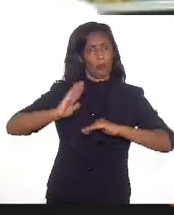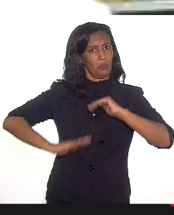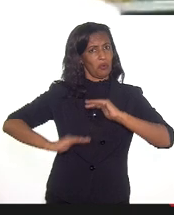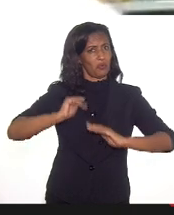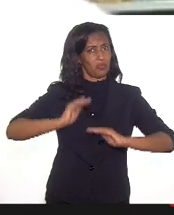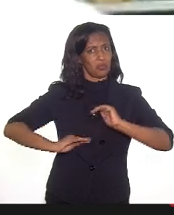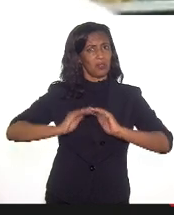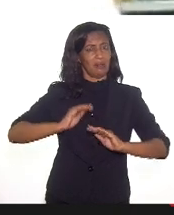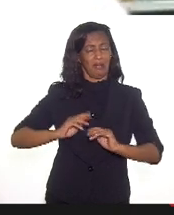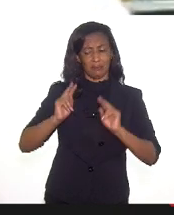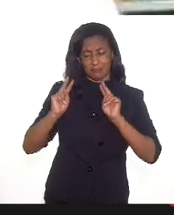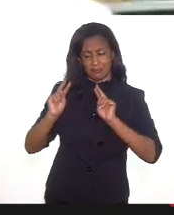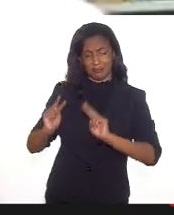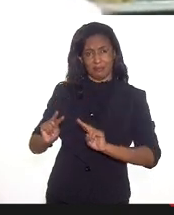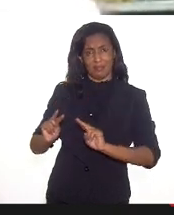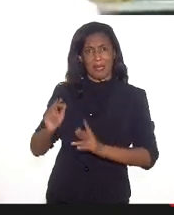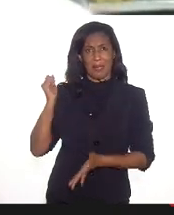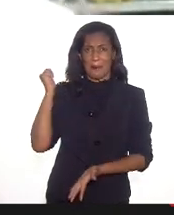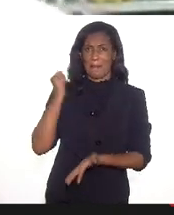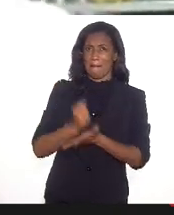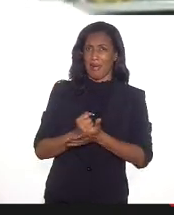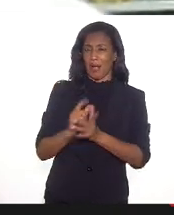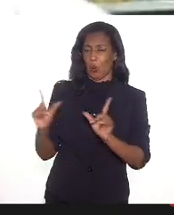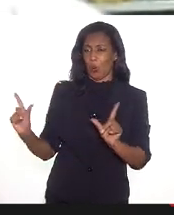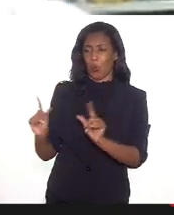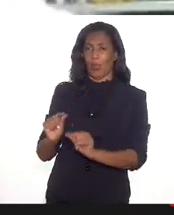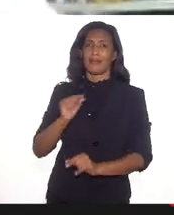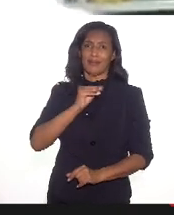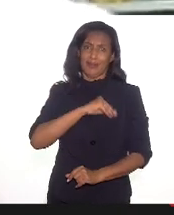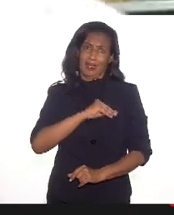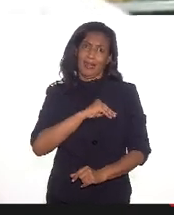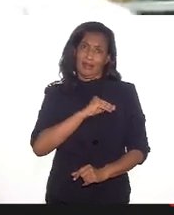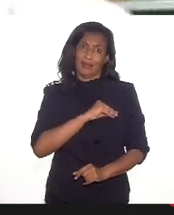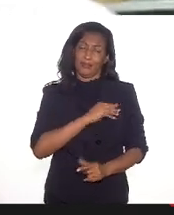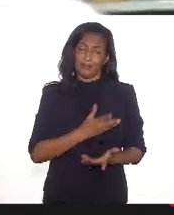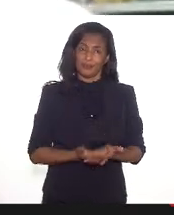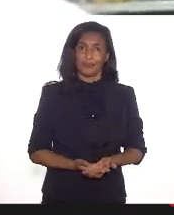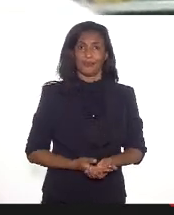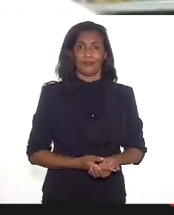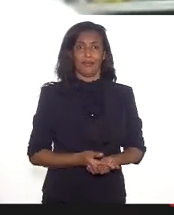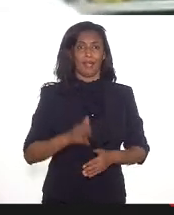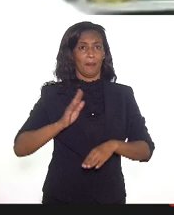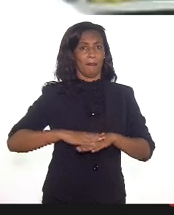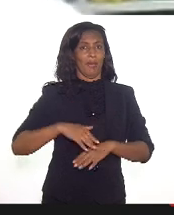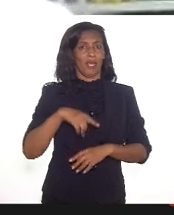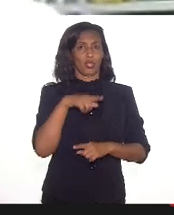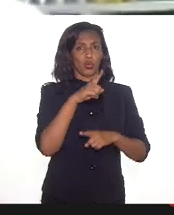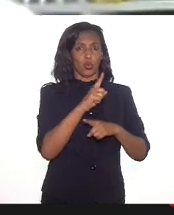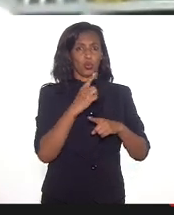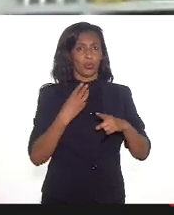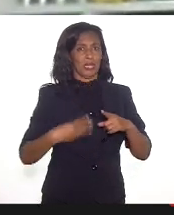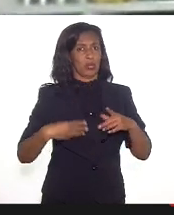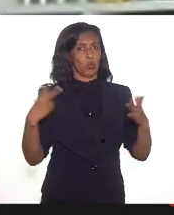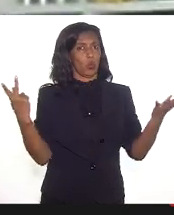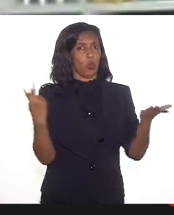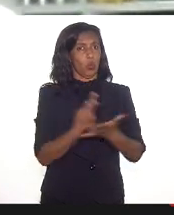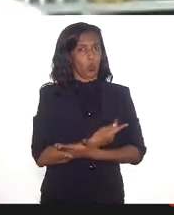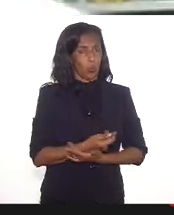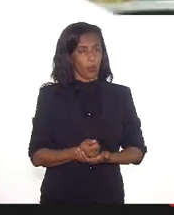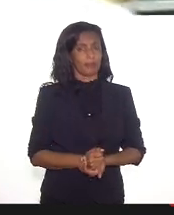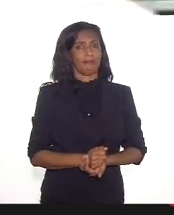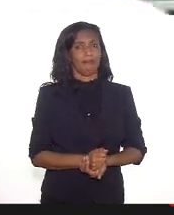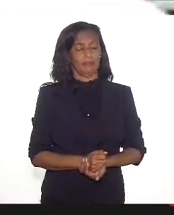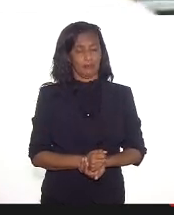vemos que é marcado pela redução salarial, mais de um terço dos profissionais de museus